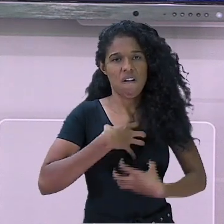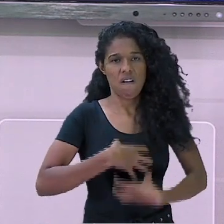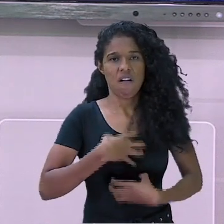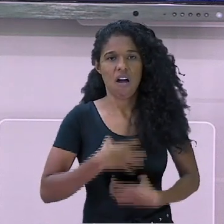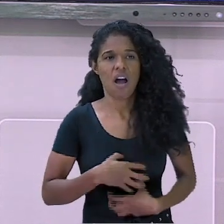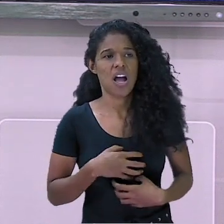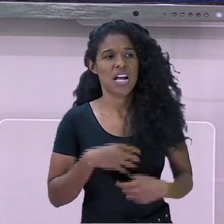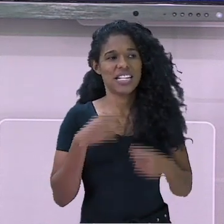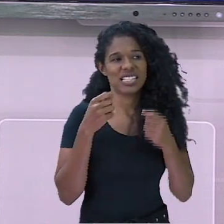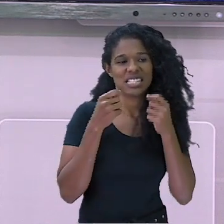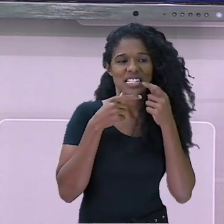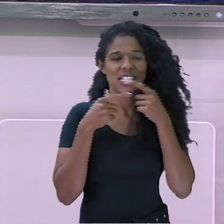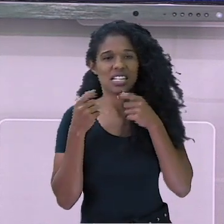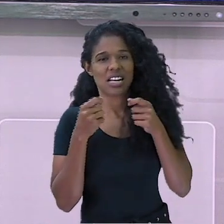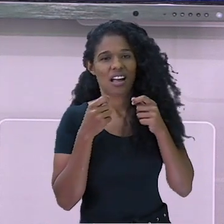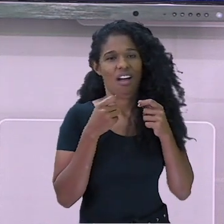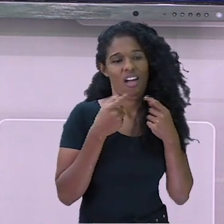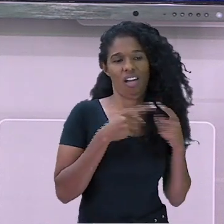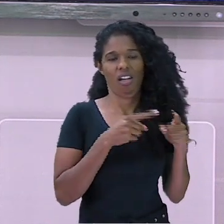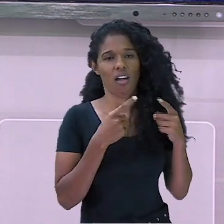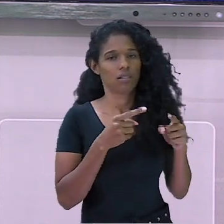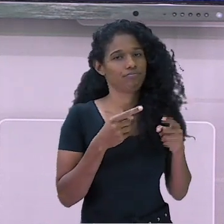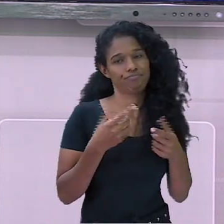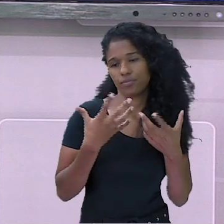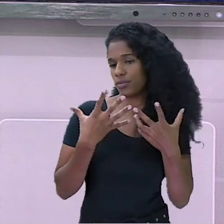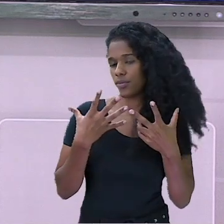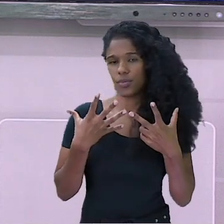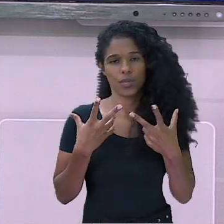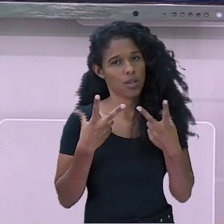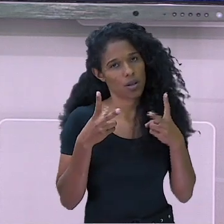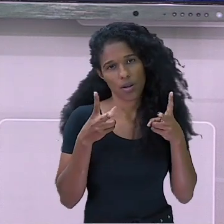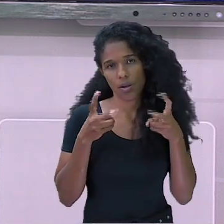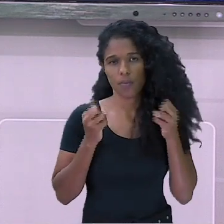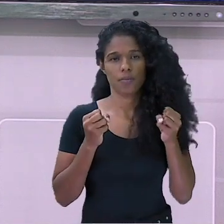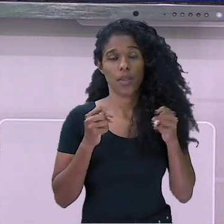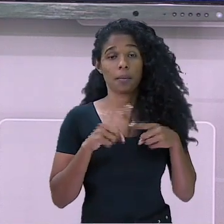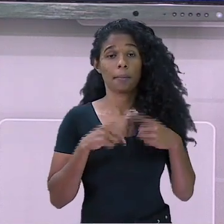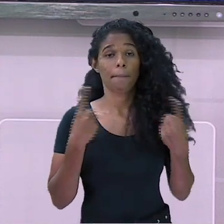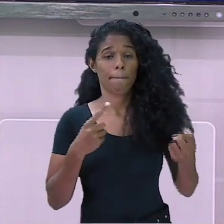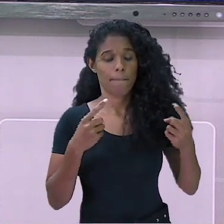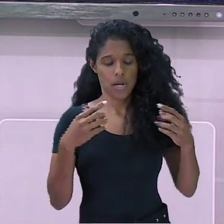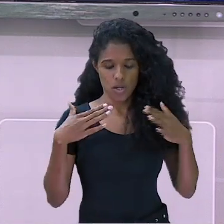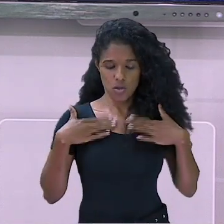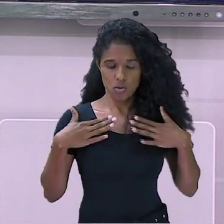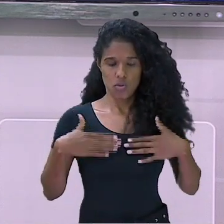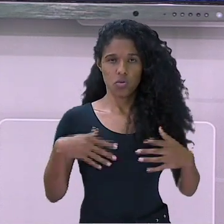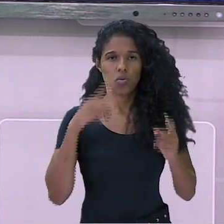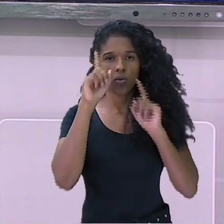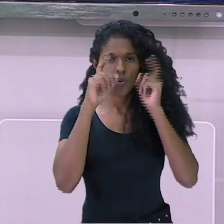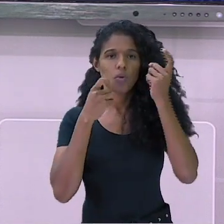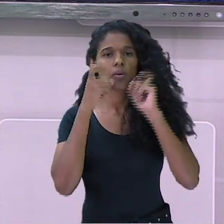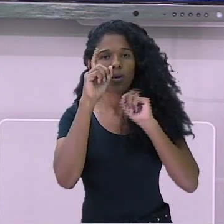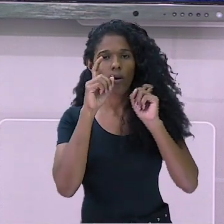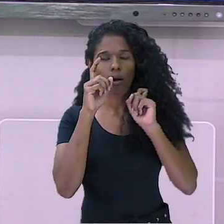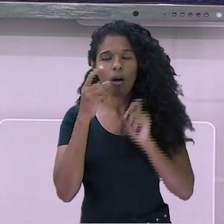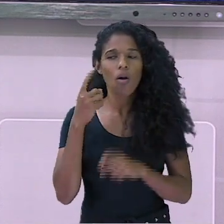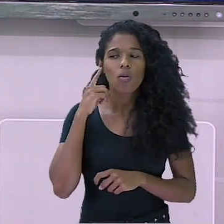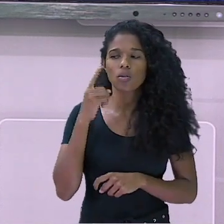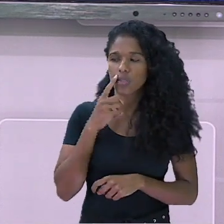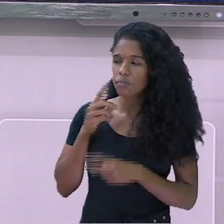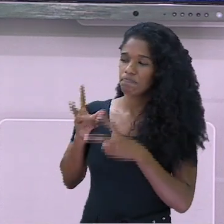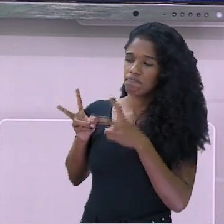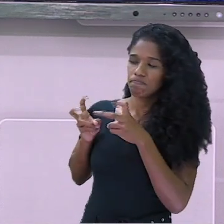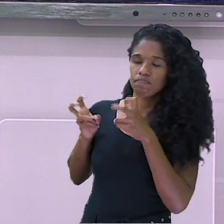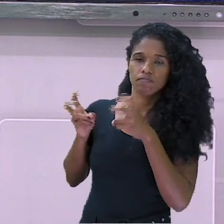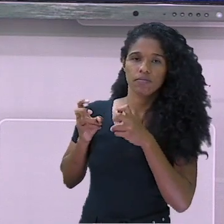gestos e o movimento do seu corpo são excelentes indicações do que você quer dizer. Por isso,